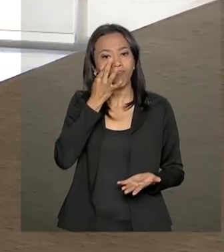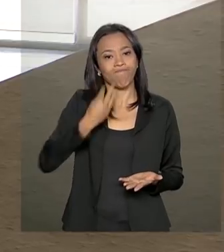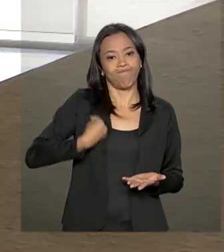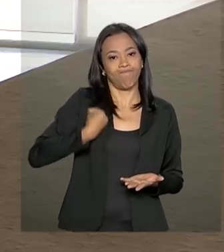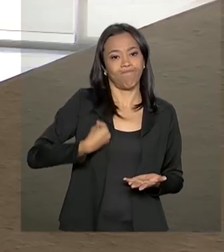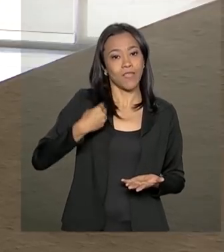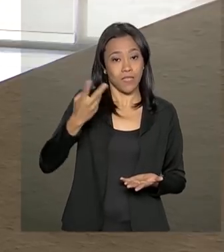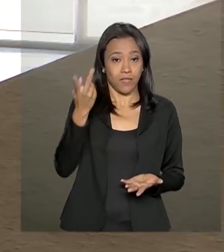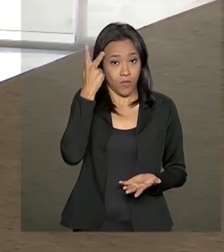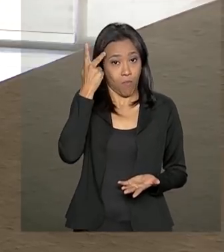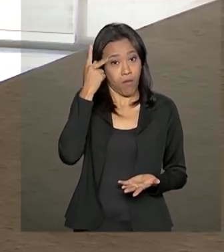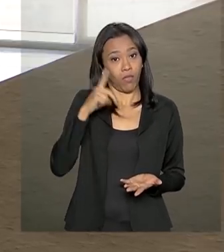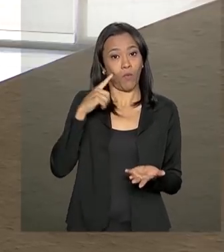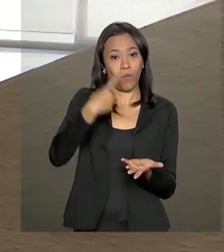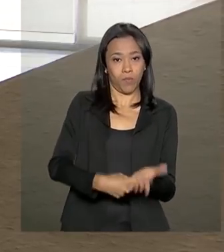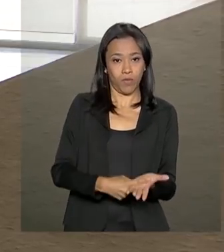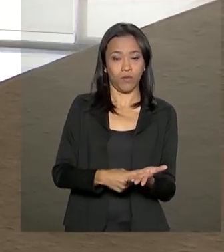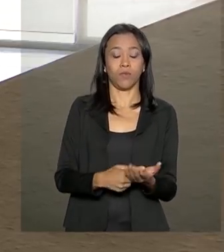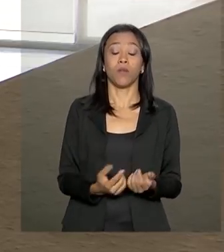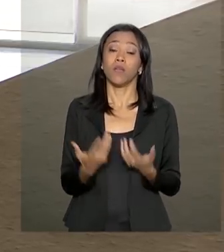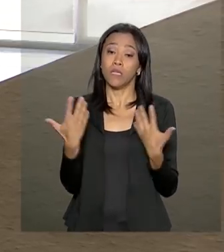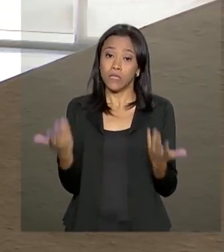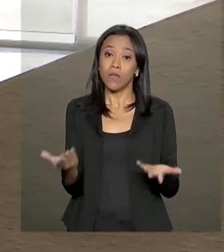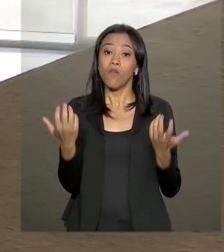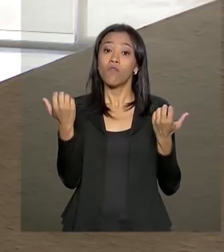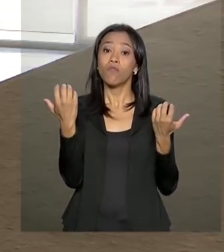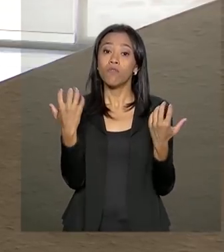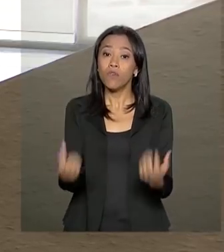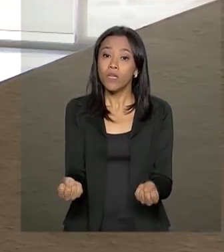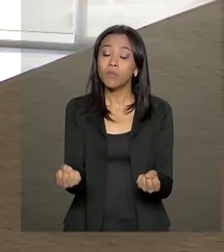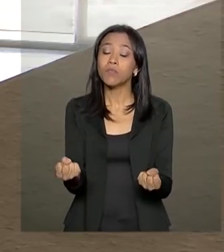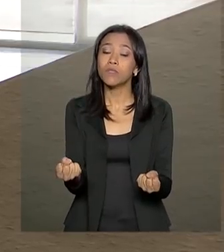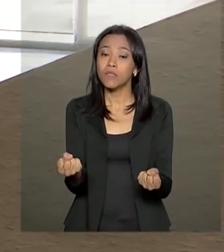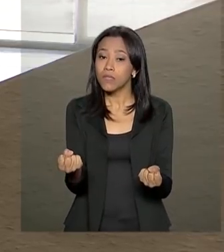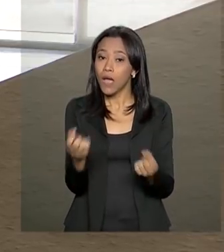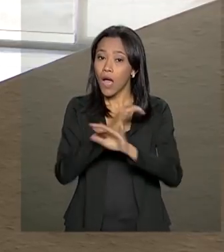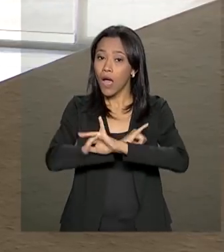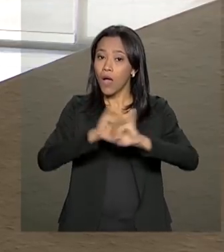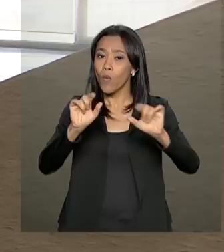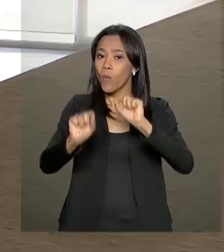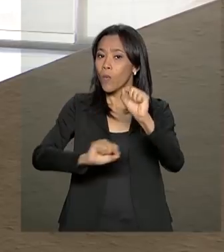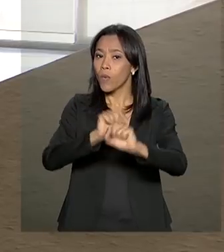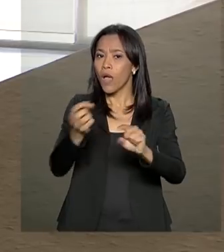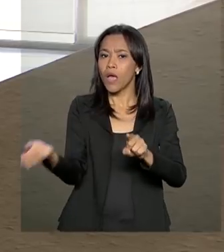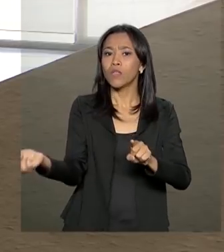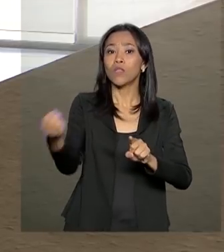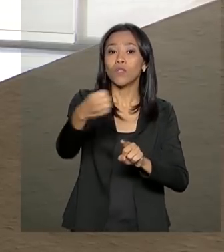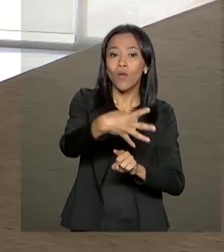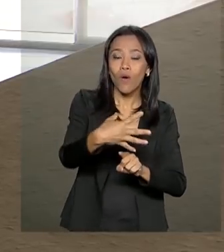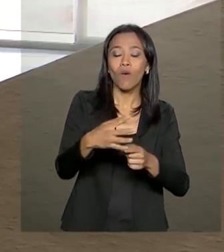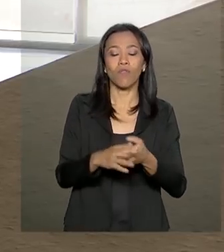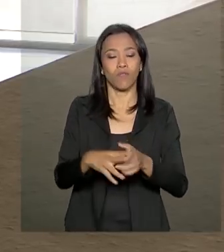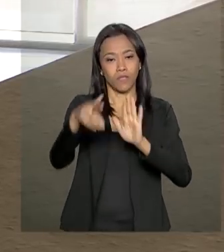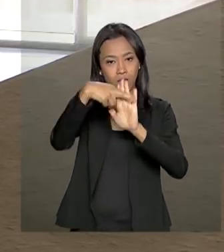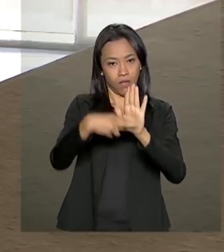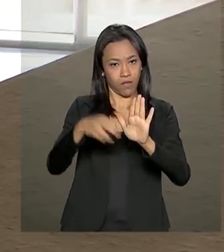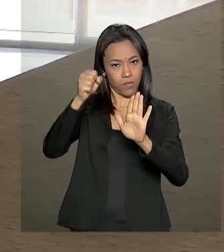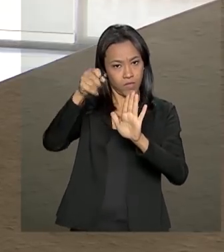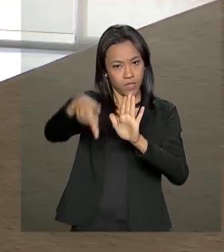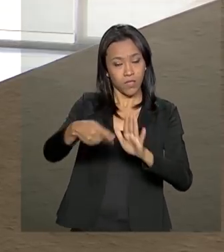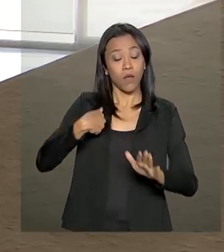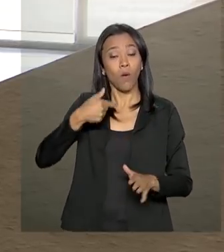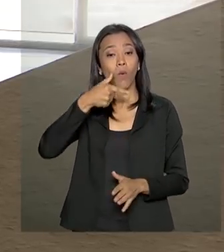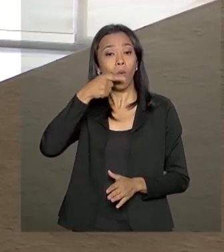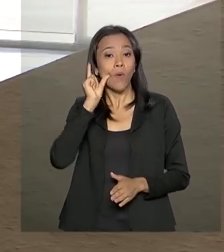cumpre a agenda. Então, a gente vai destacar para hoje a nova Previdência. Ontem, quem falou